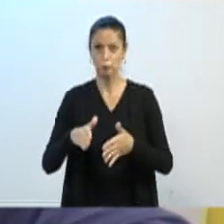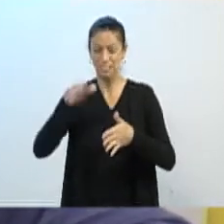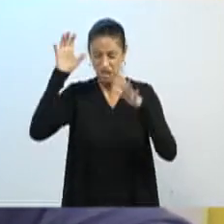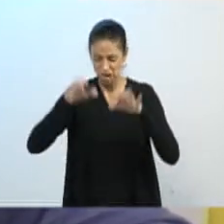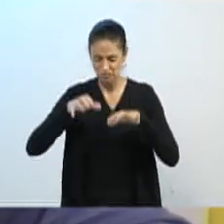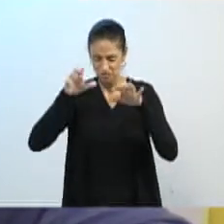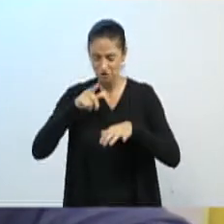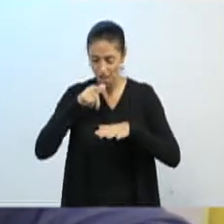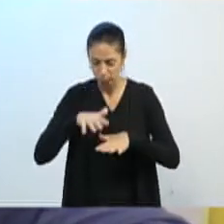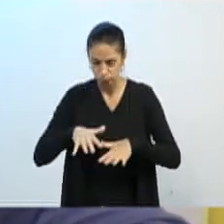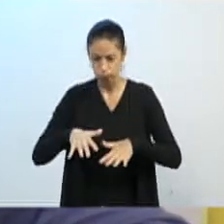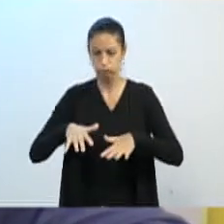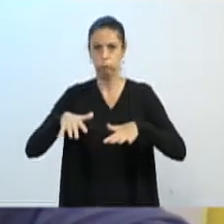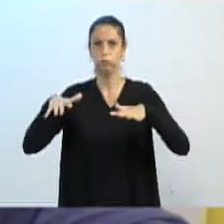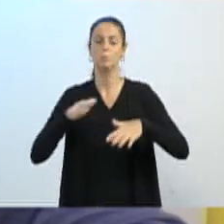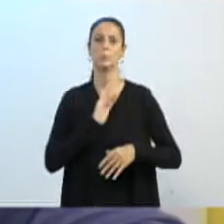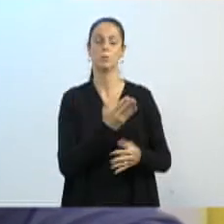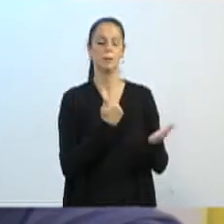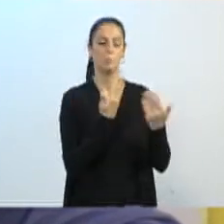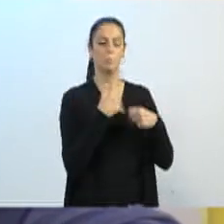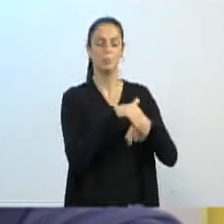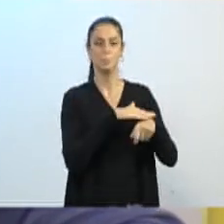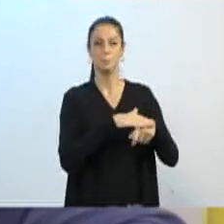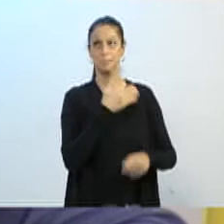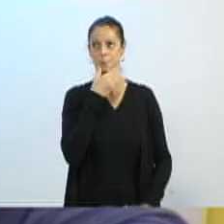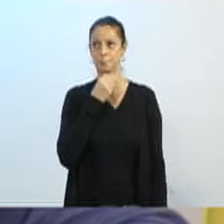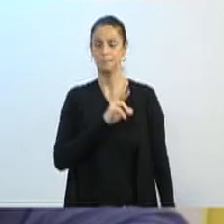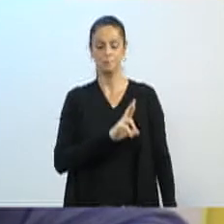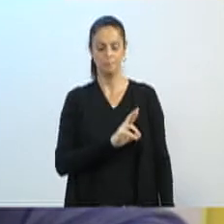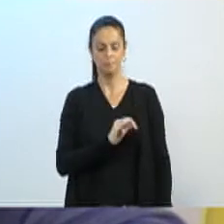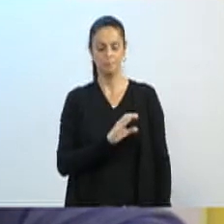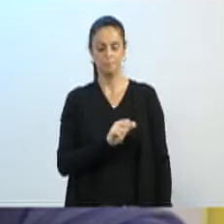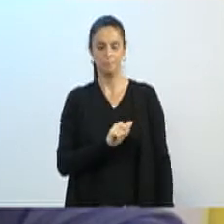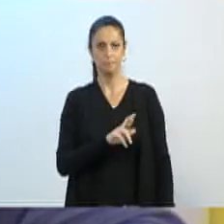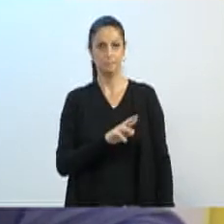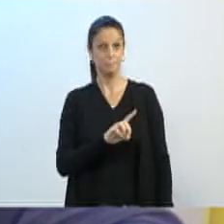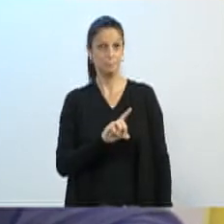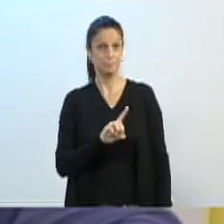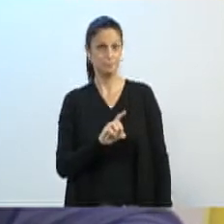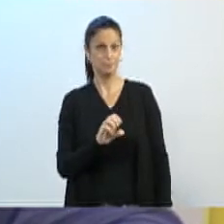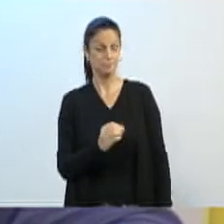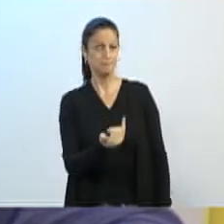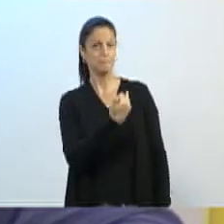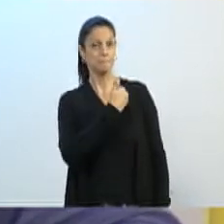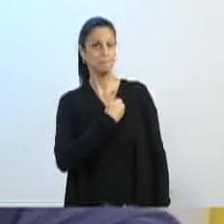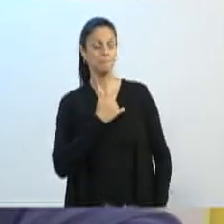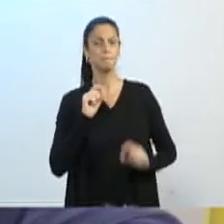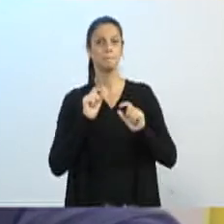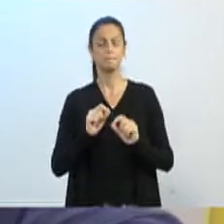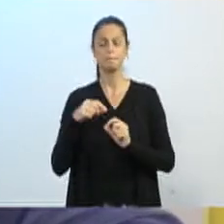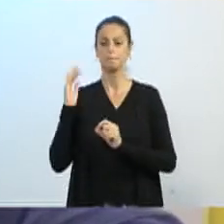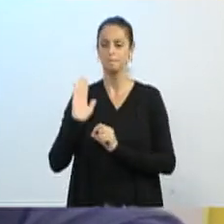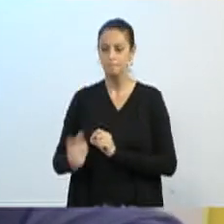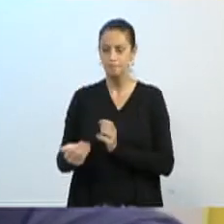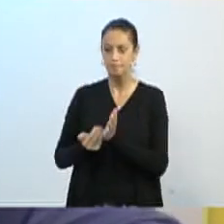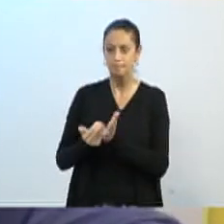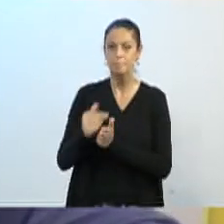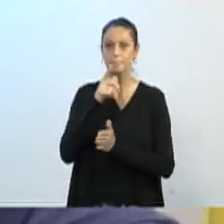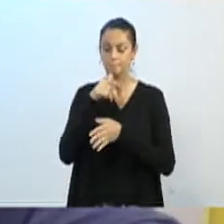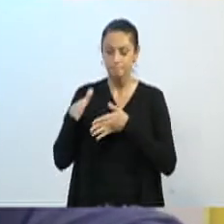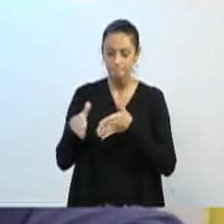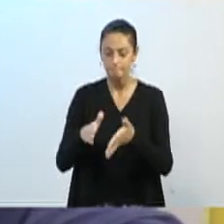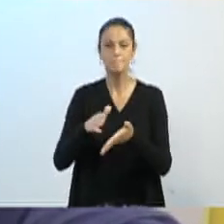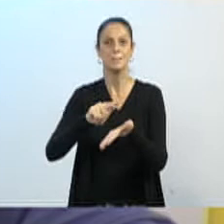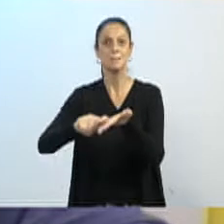Estive conversando com o secretário Ricardinho, e ele me passou que está sendo feito um mutirão de limpeza nos ribeirões,